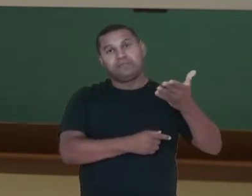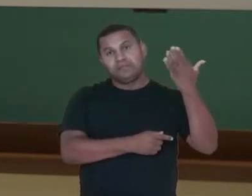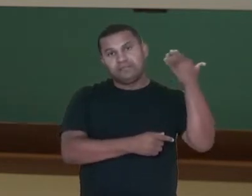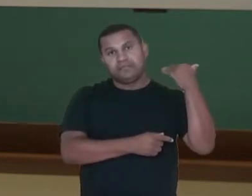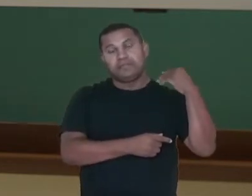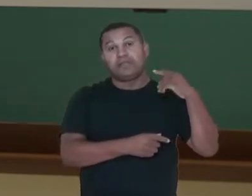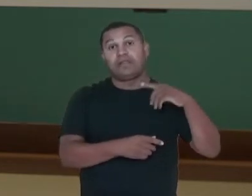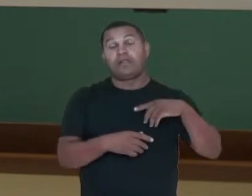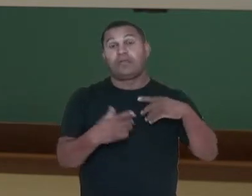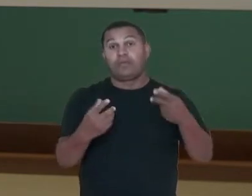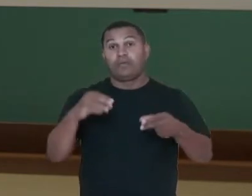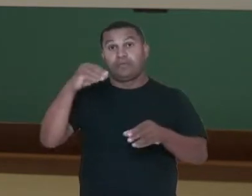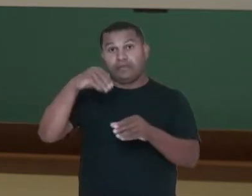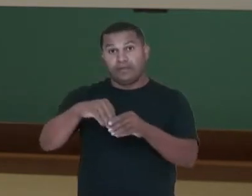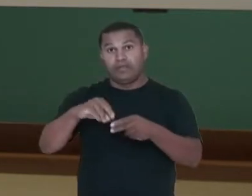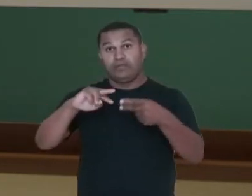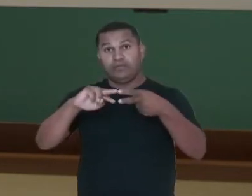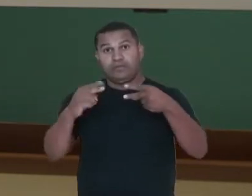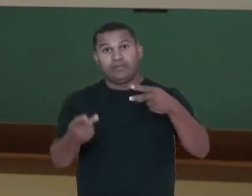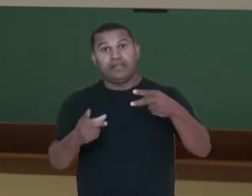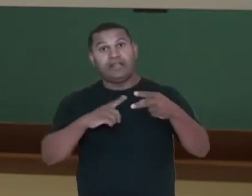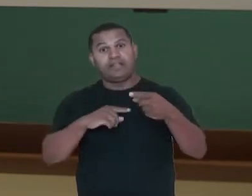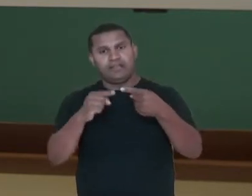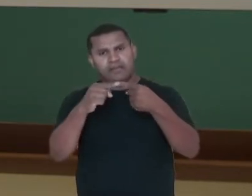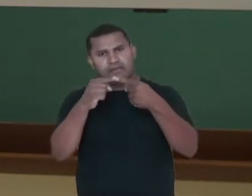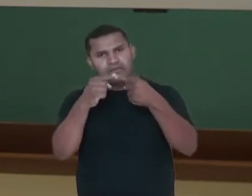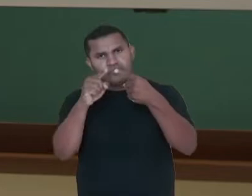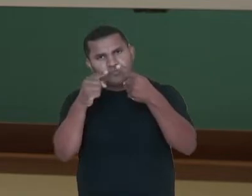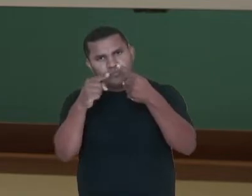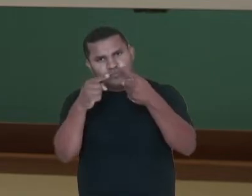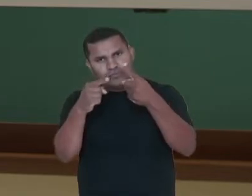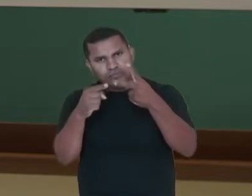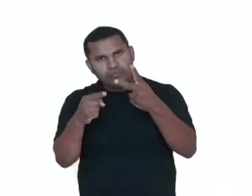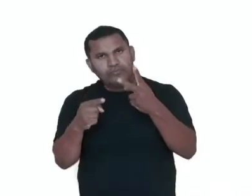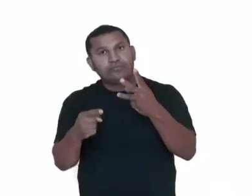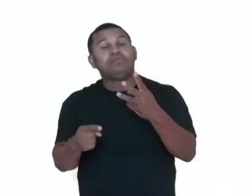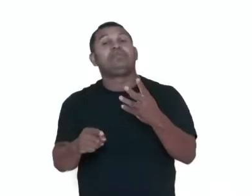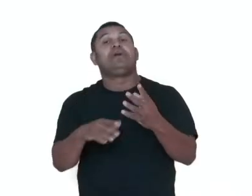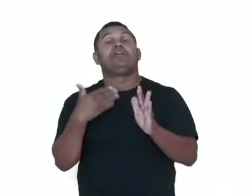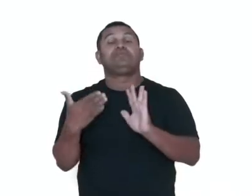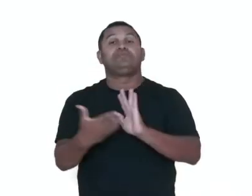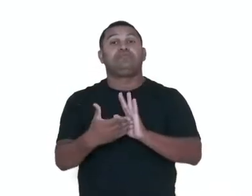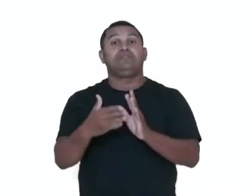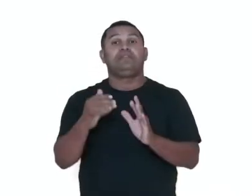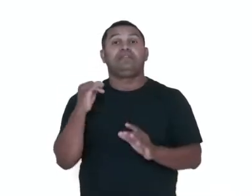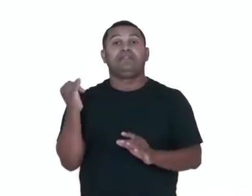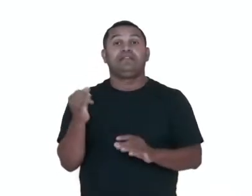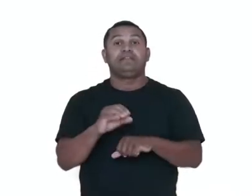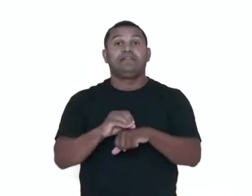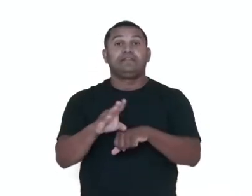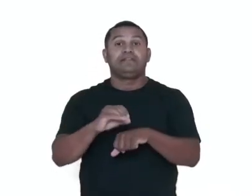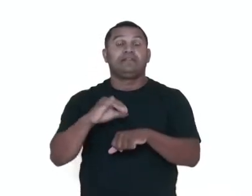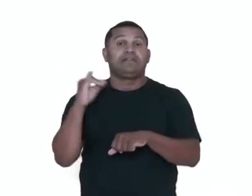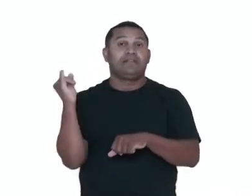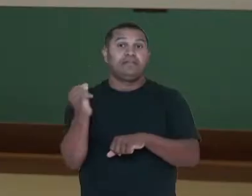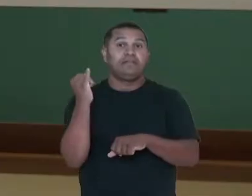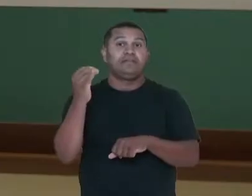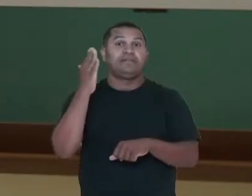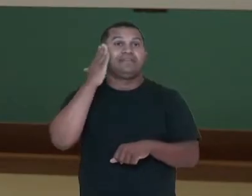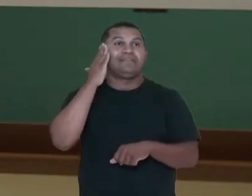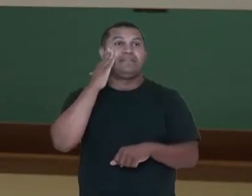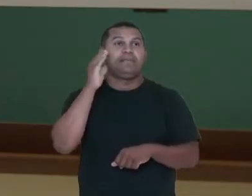nós somos, ele tem todas as nossas informações de quem nós somos. Pode ser que ocorra uma mutação e gerar novas